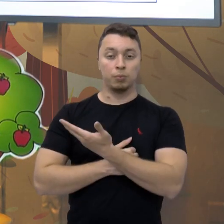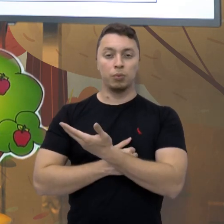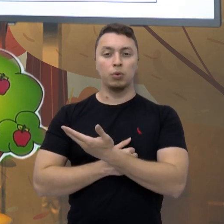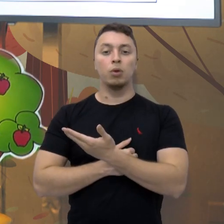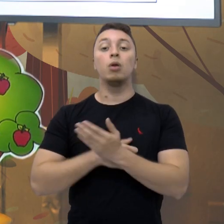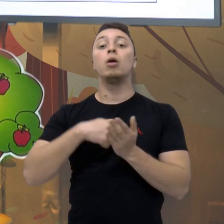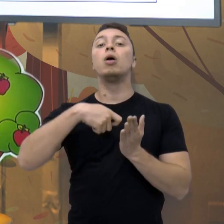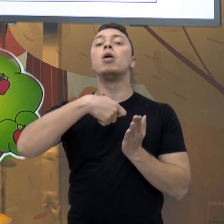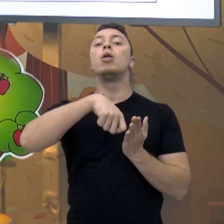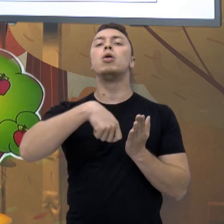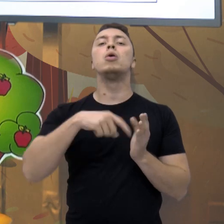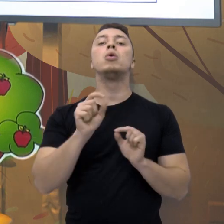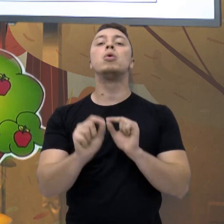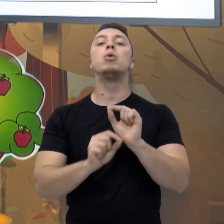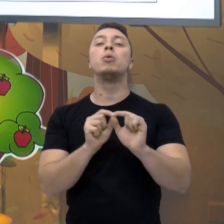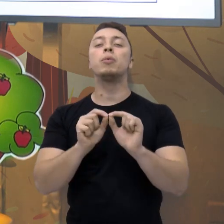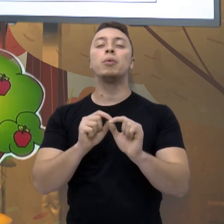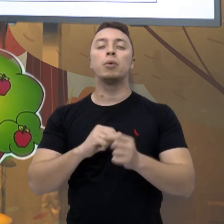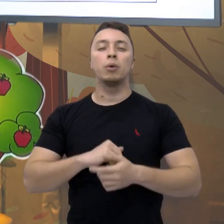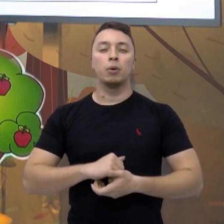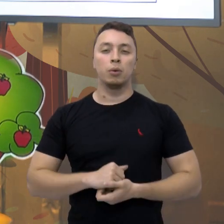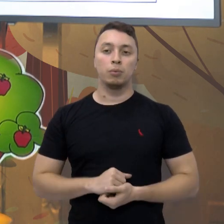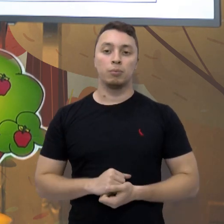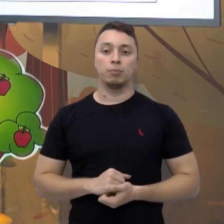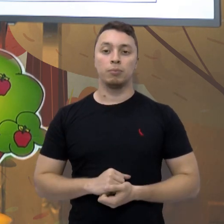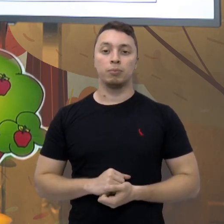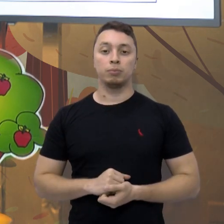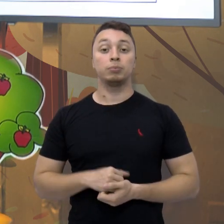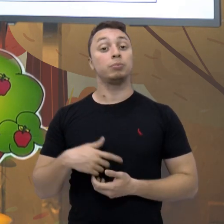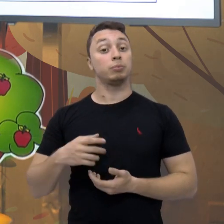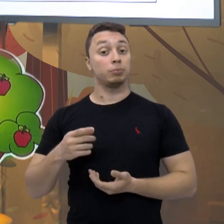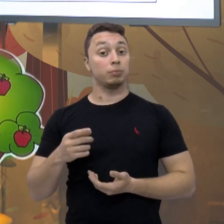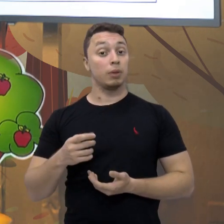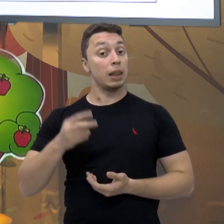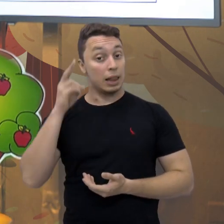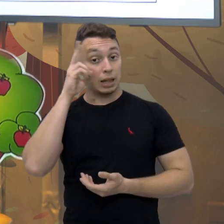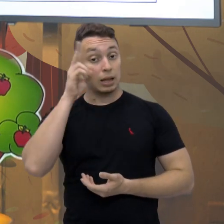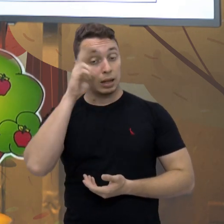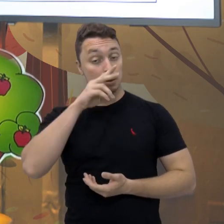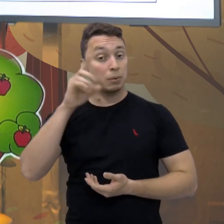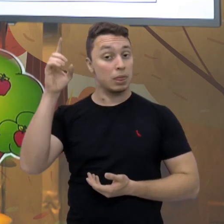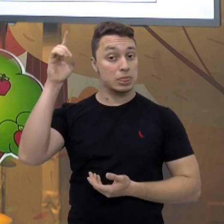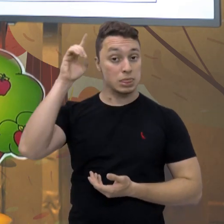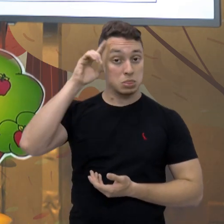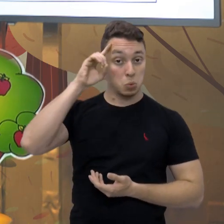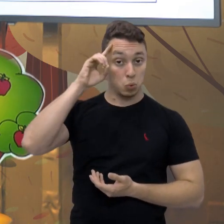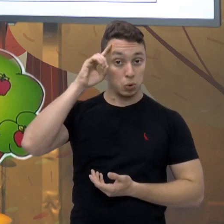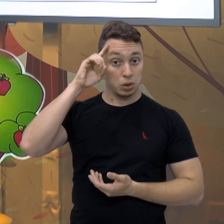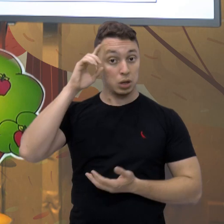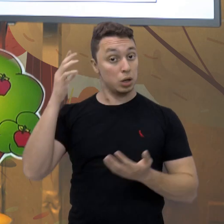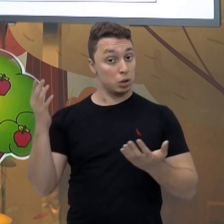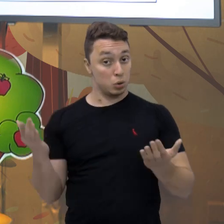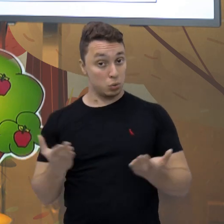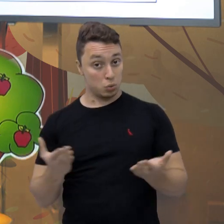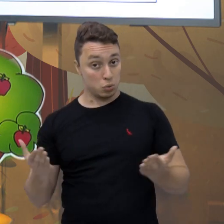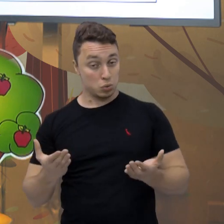escrever no seu caderninho aí? Lembrando sempre aí, coloca a data de hoje, aí coloca a primeira questão, cada questão que você for fazendo. Aí o